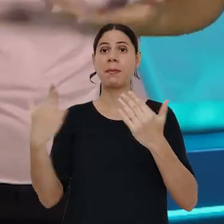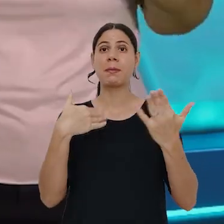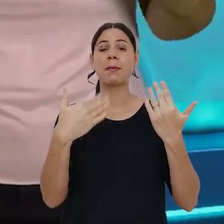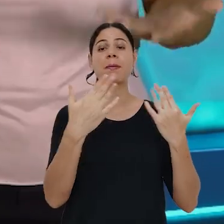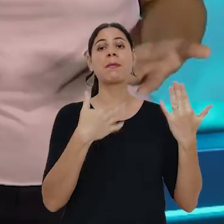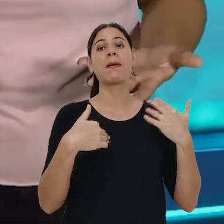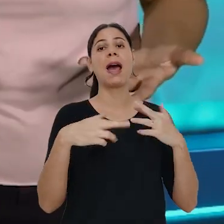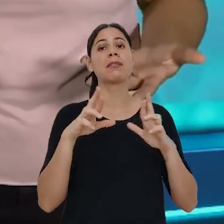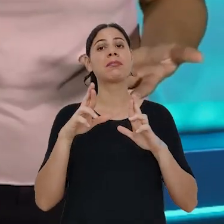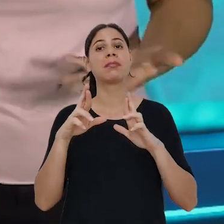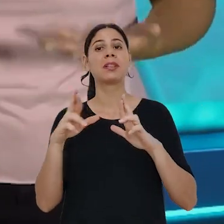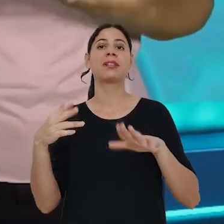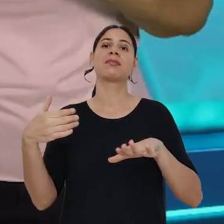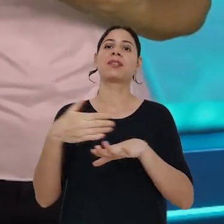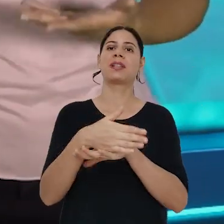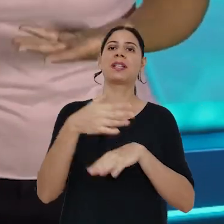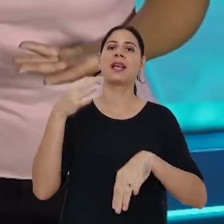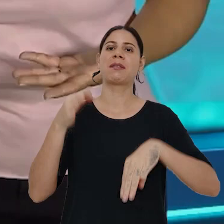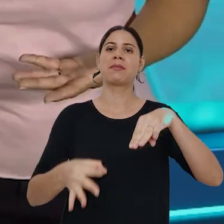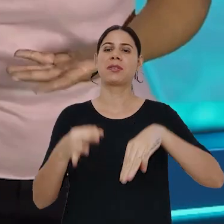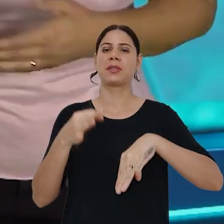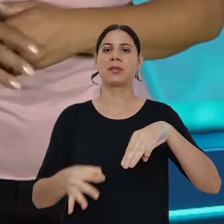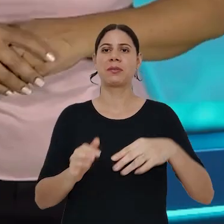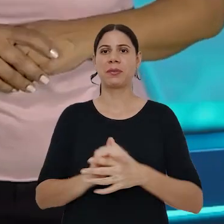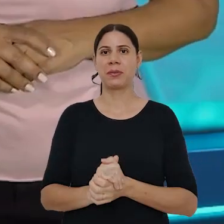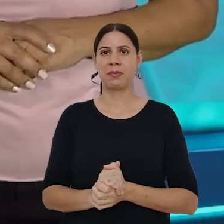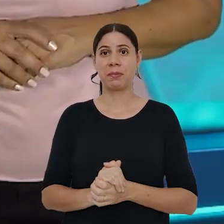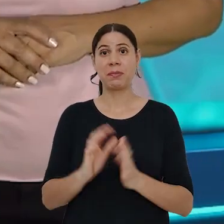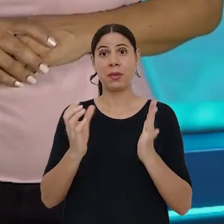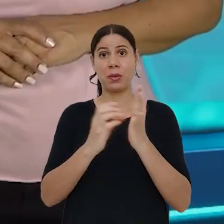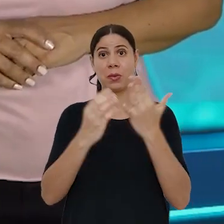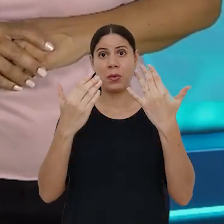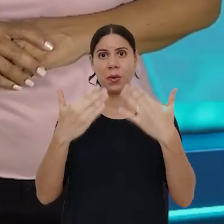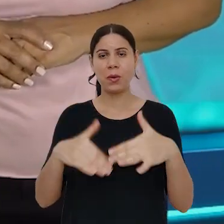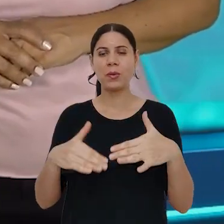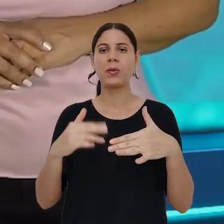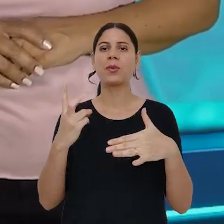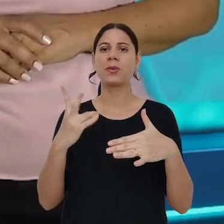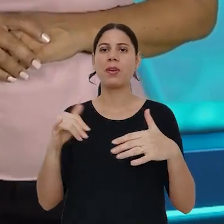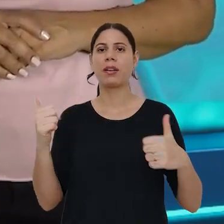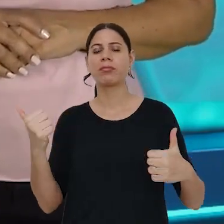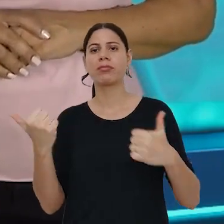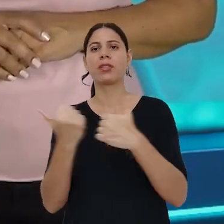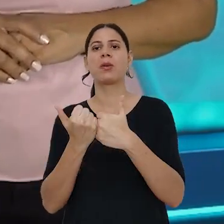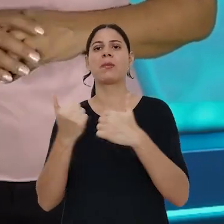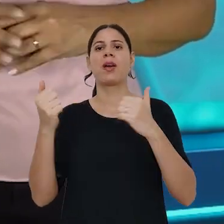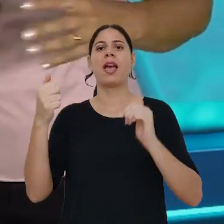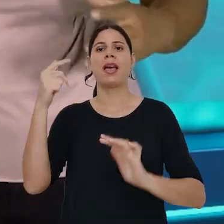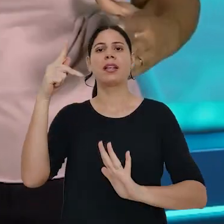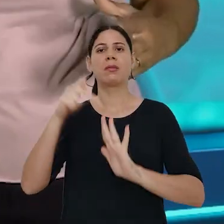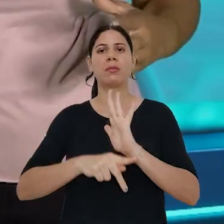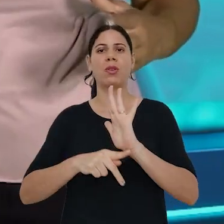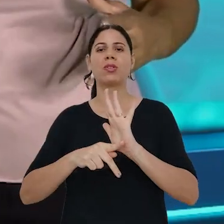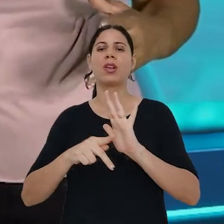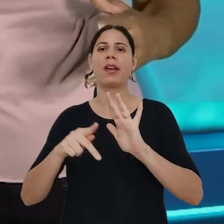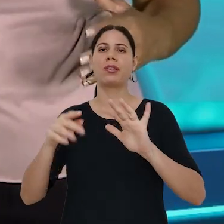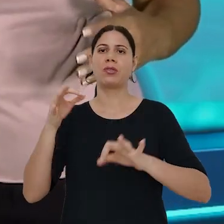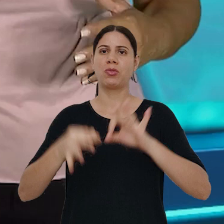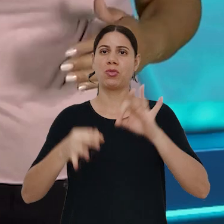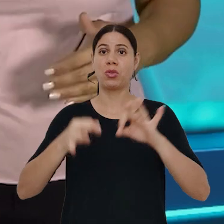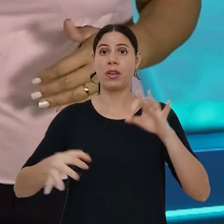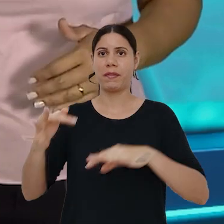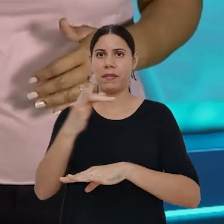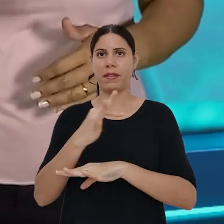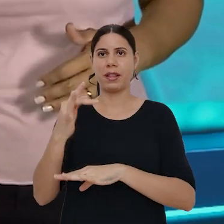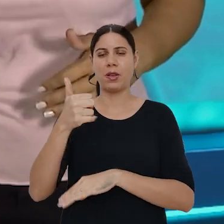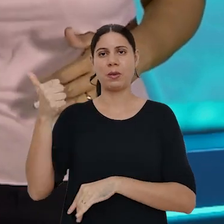sobre a expectativa de integrar a magistratura federal. Esse concurso público vai reforçar o projeto de recomposição de juízes